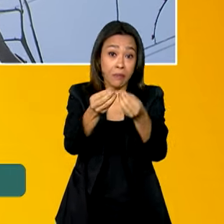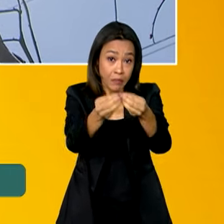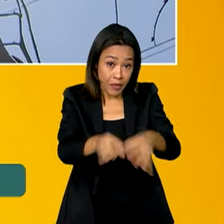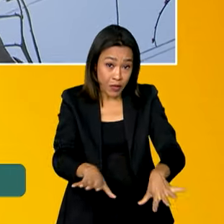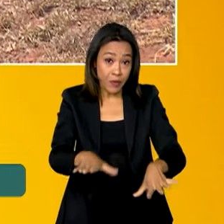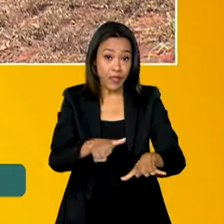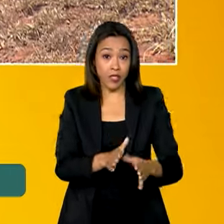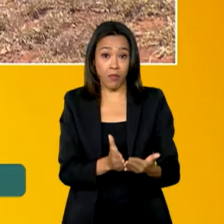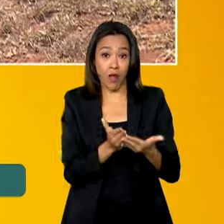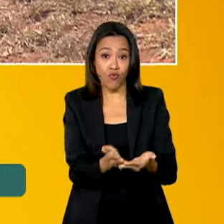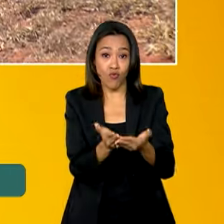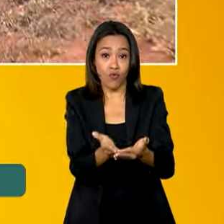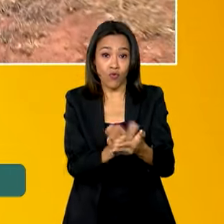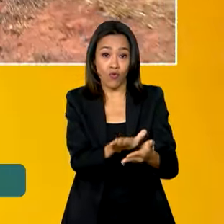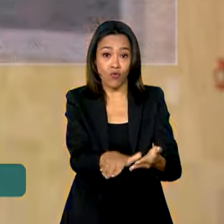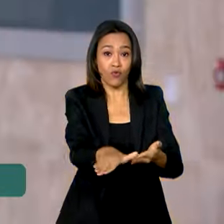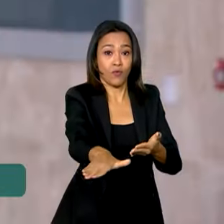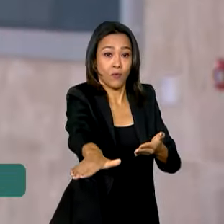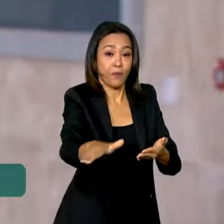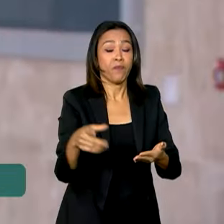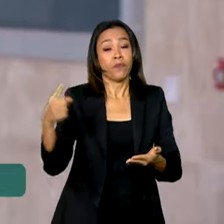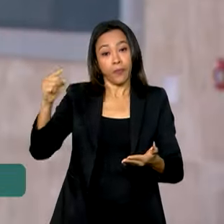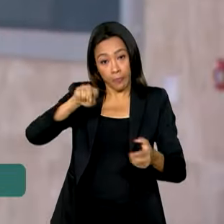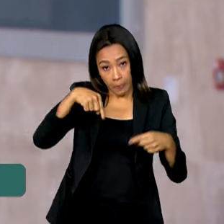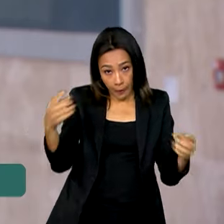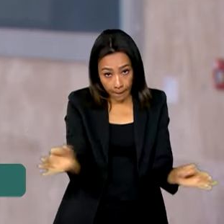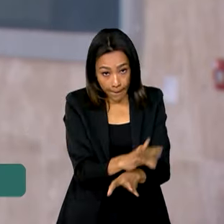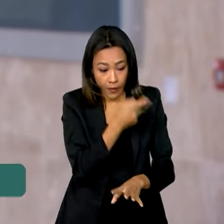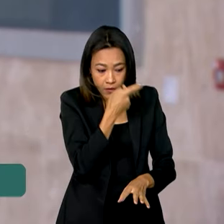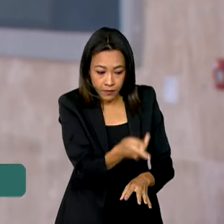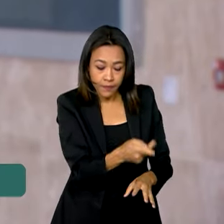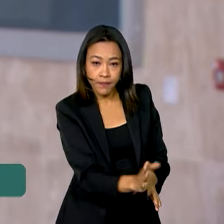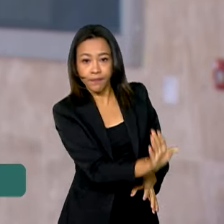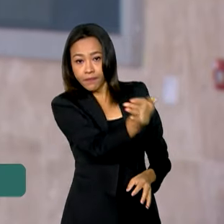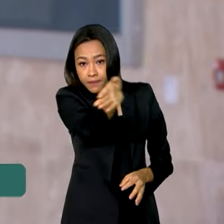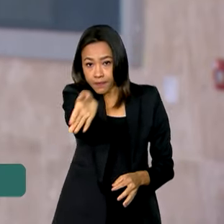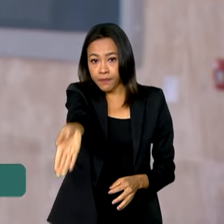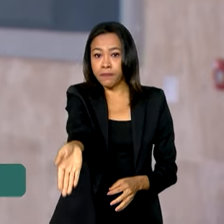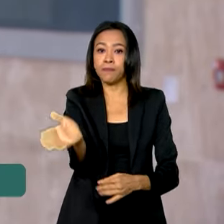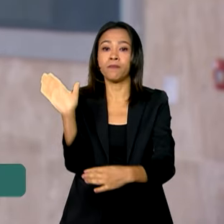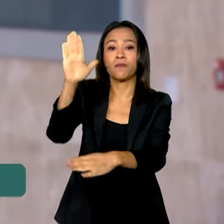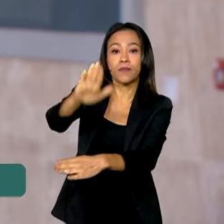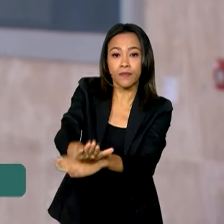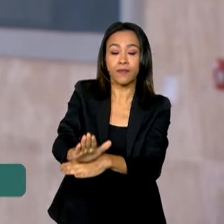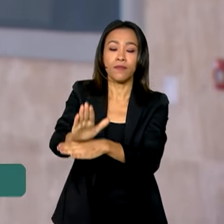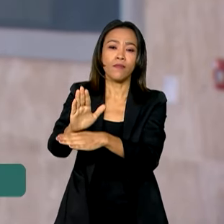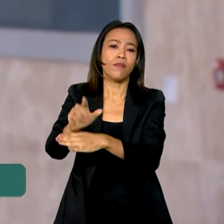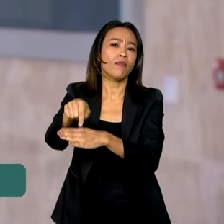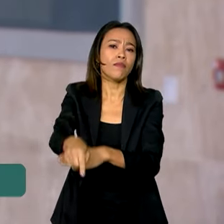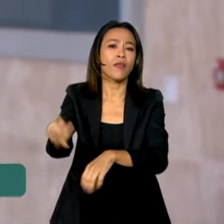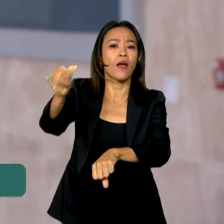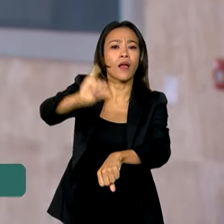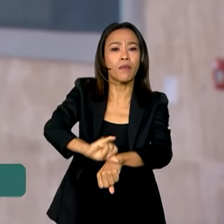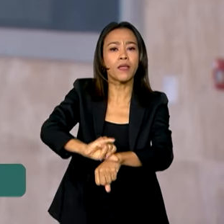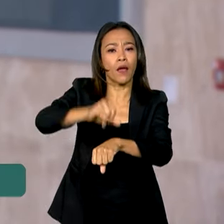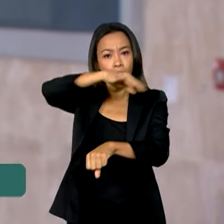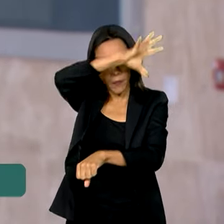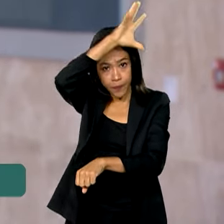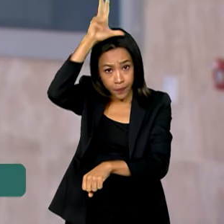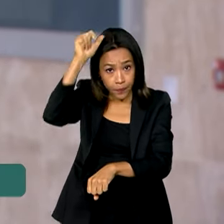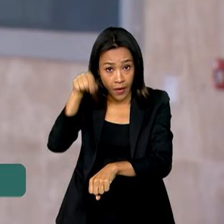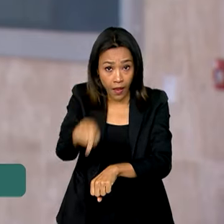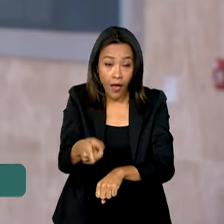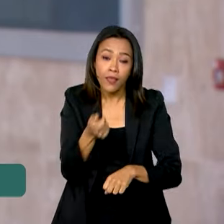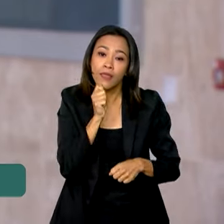Bom, e após essa visita às áreas de seca, o presidente Lula segue à tarde para a capital, Manaus, onde vai conceder